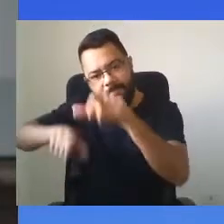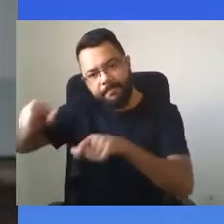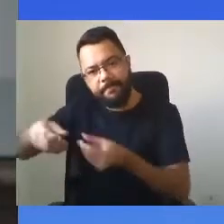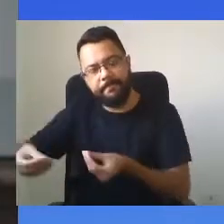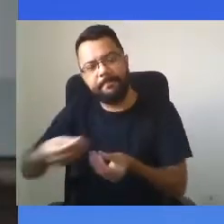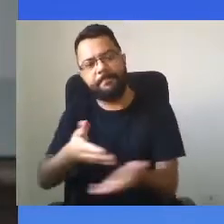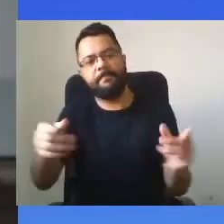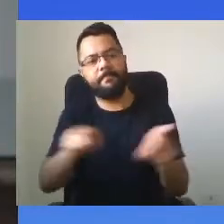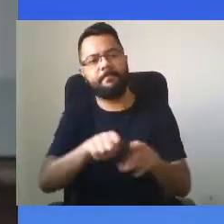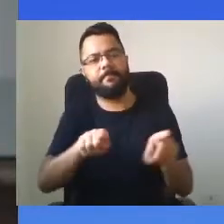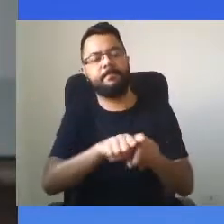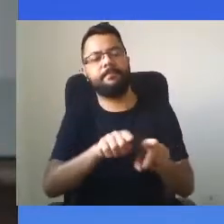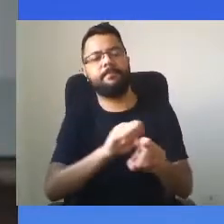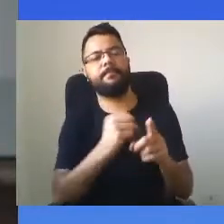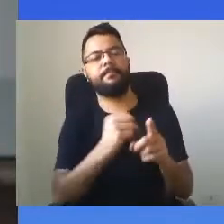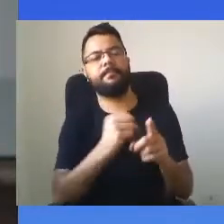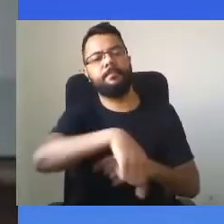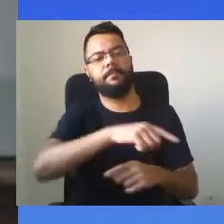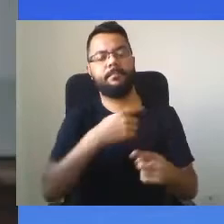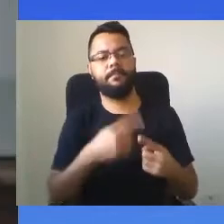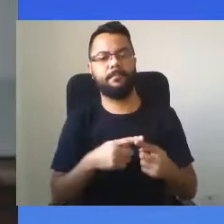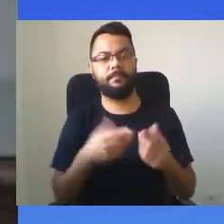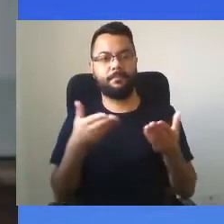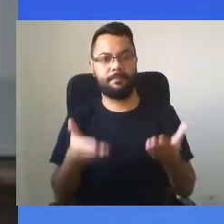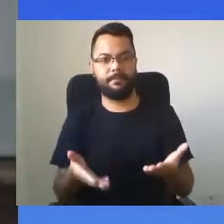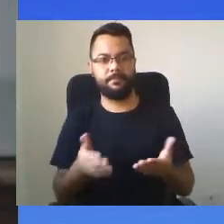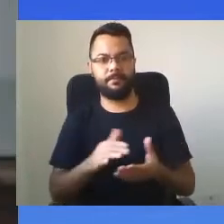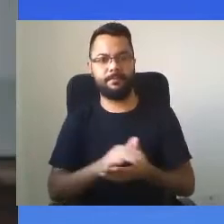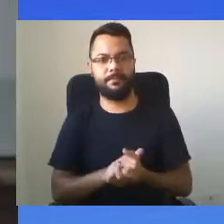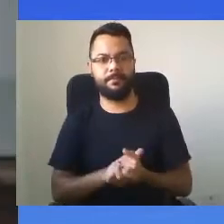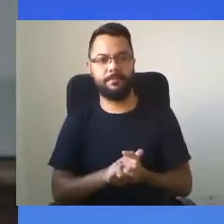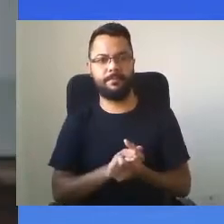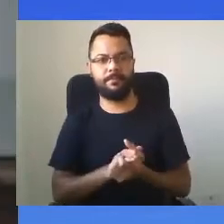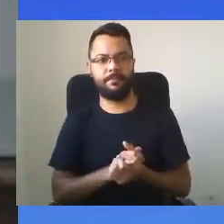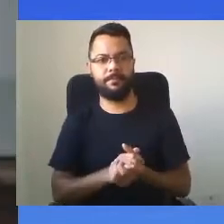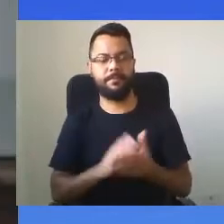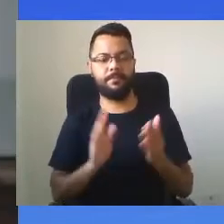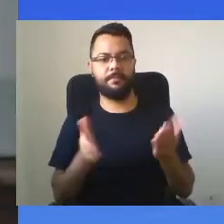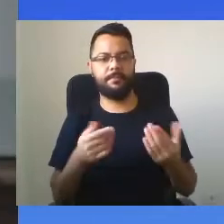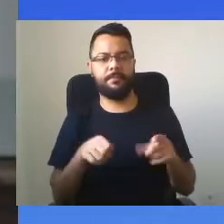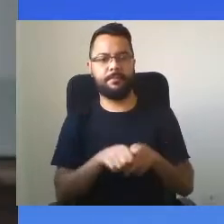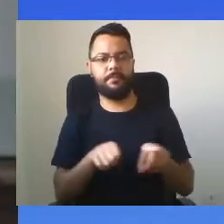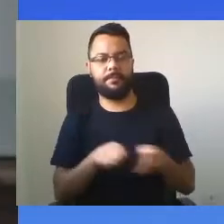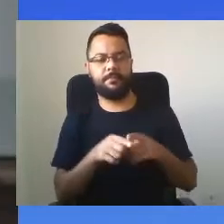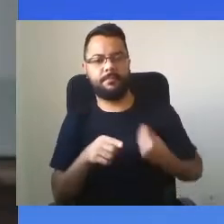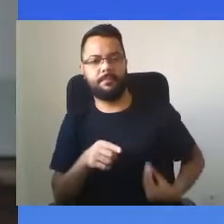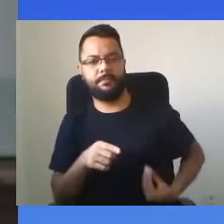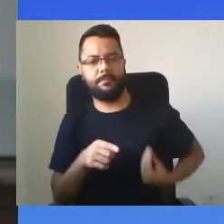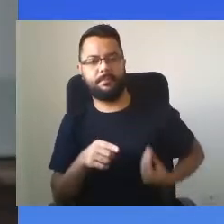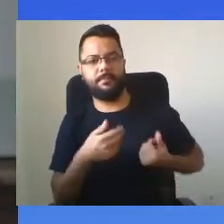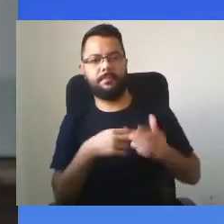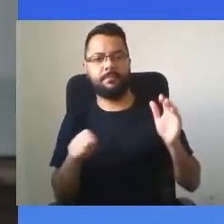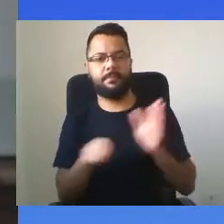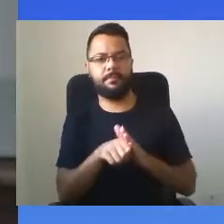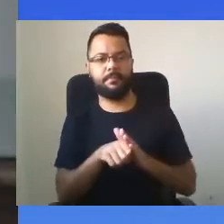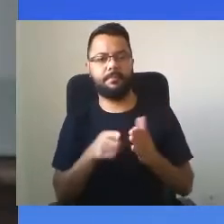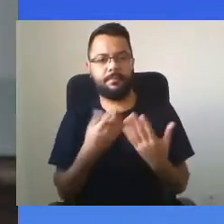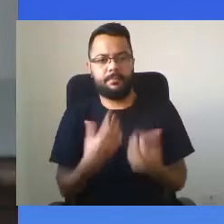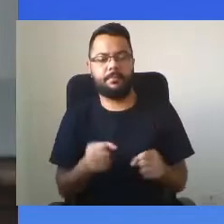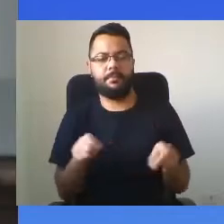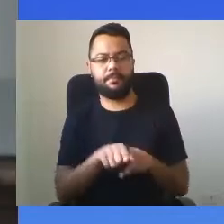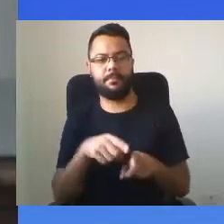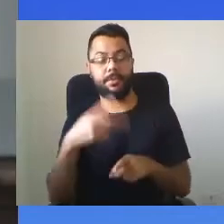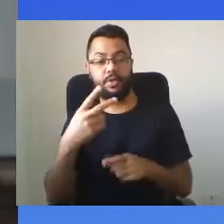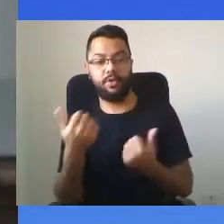Eu chego para este segundo mandato com a responsabilidade e a